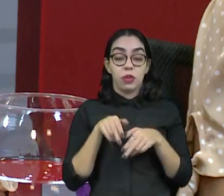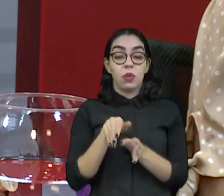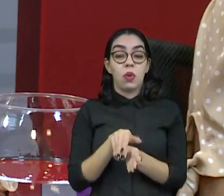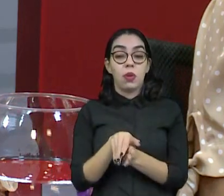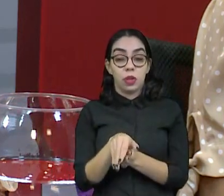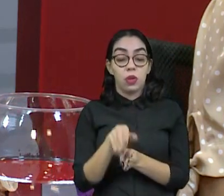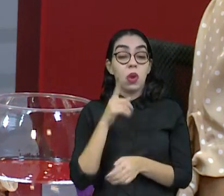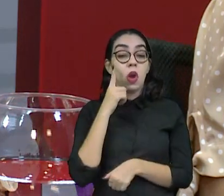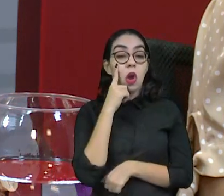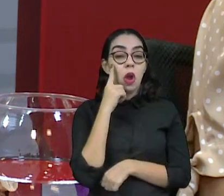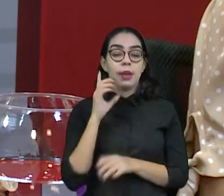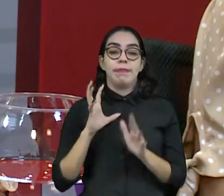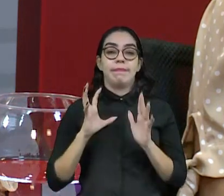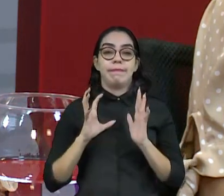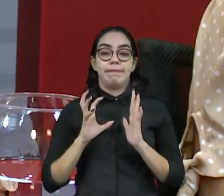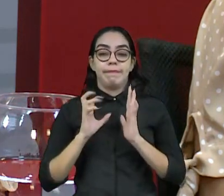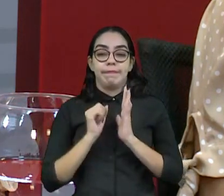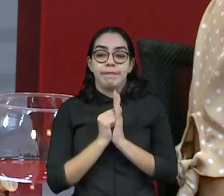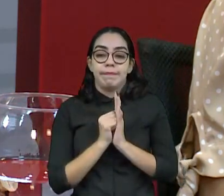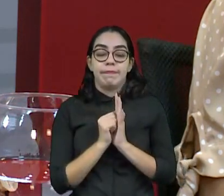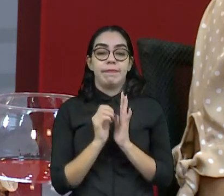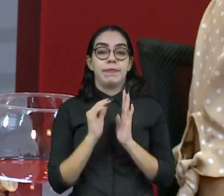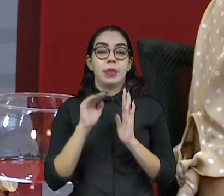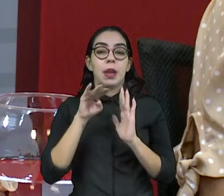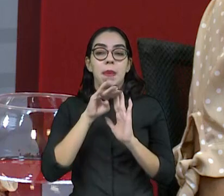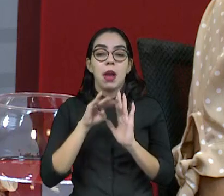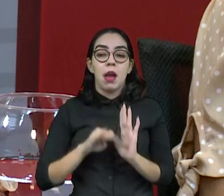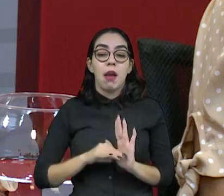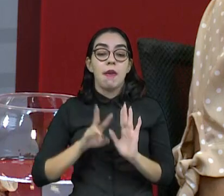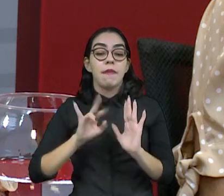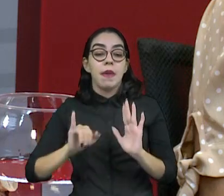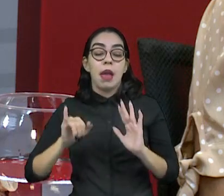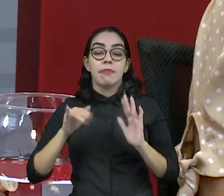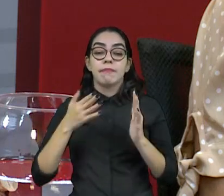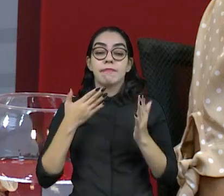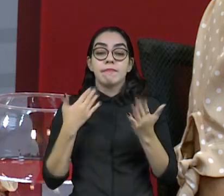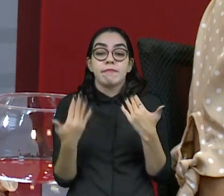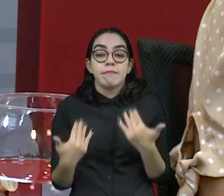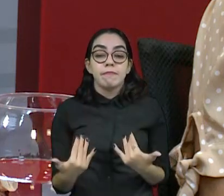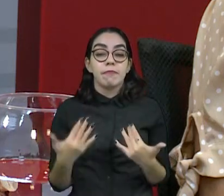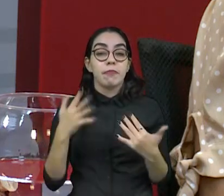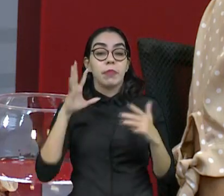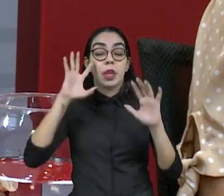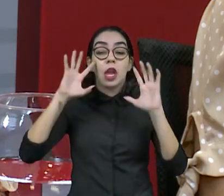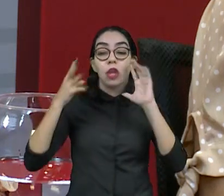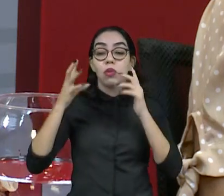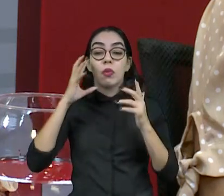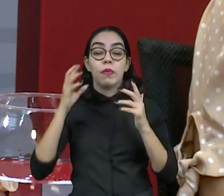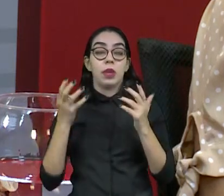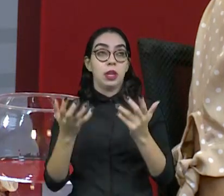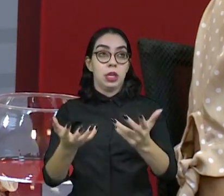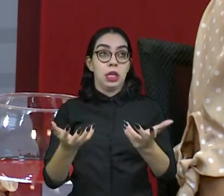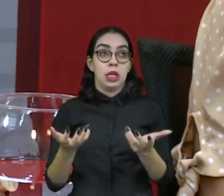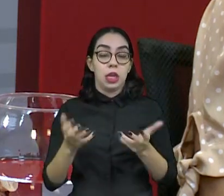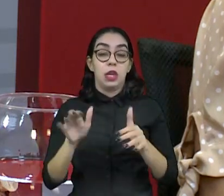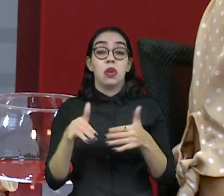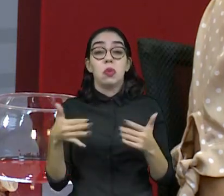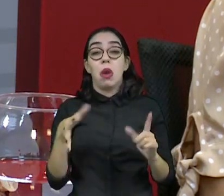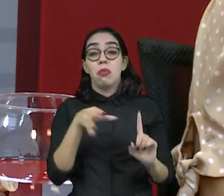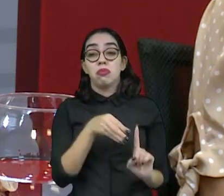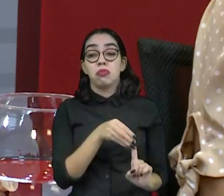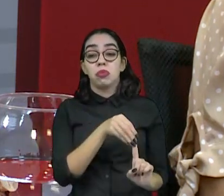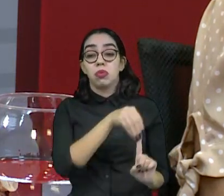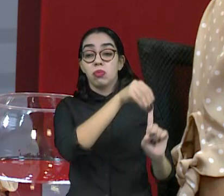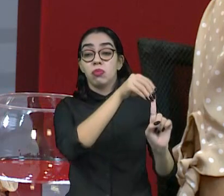tem esses dados, esses números, vocês vão sentar em cima deles e conversar a partir daí, para ver se você é a melhor candidata, ou o melhor